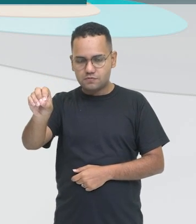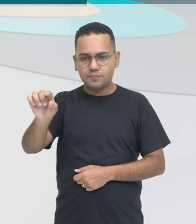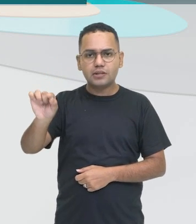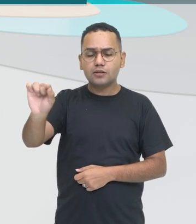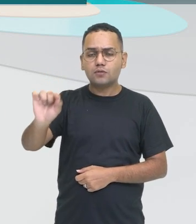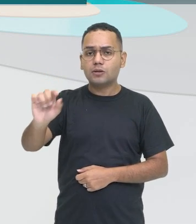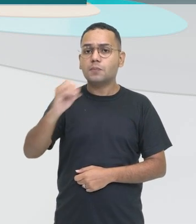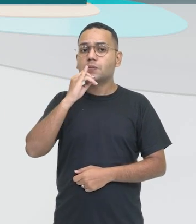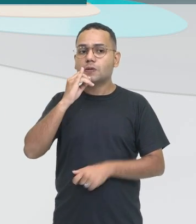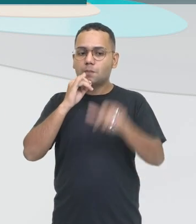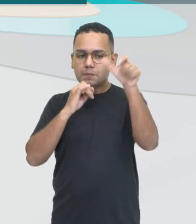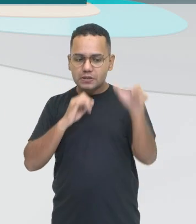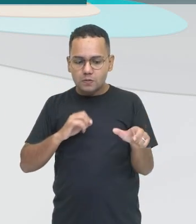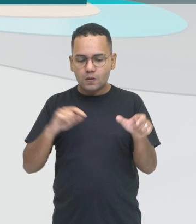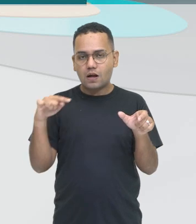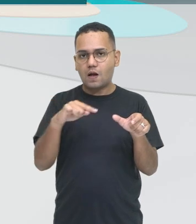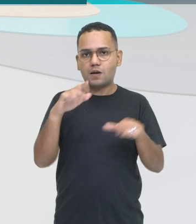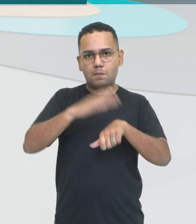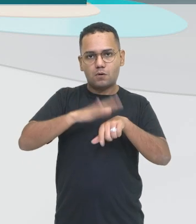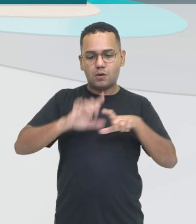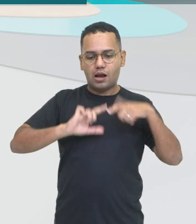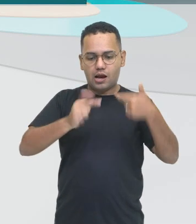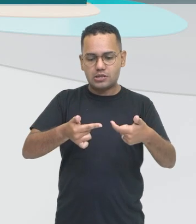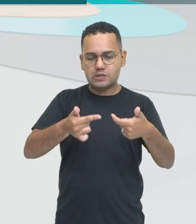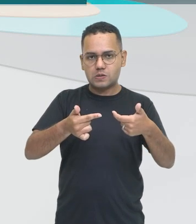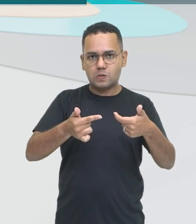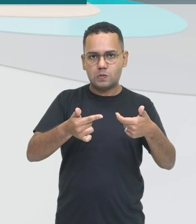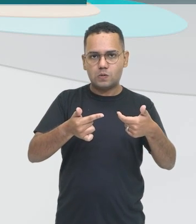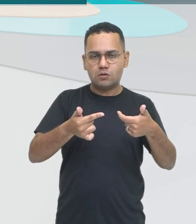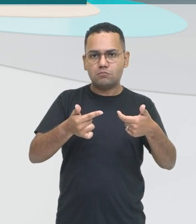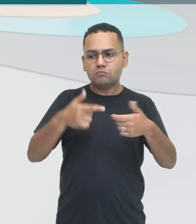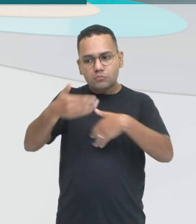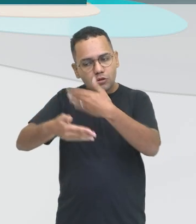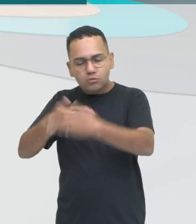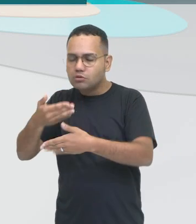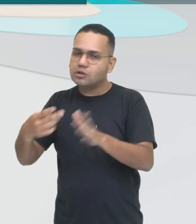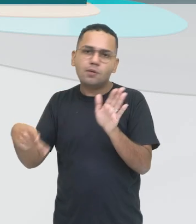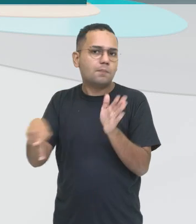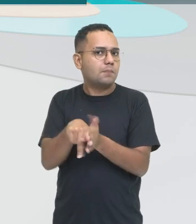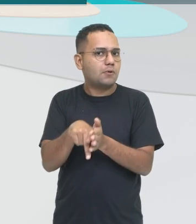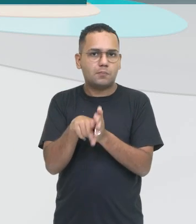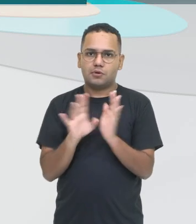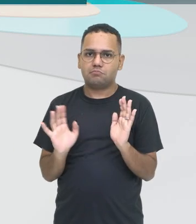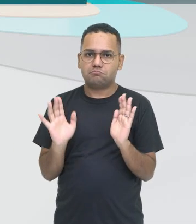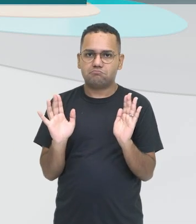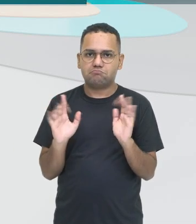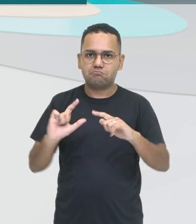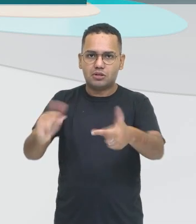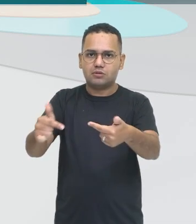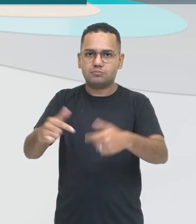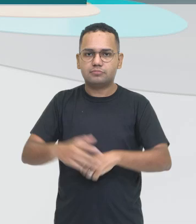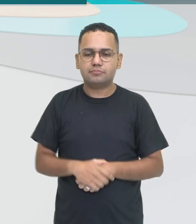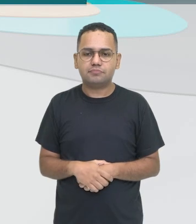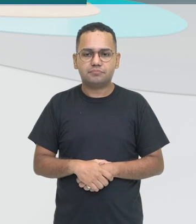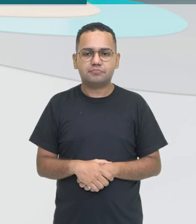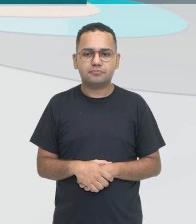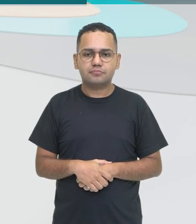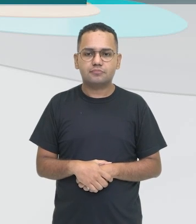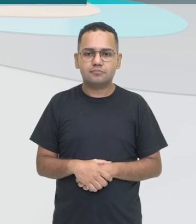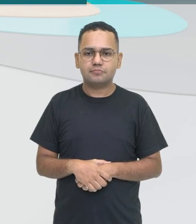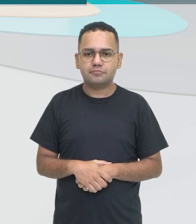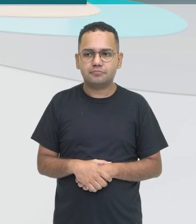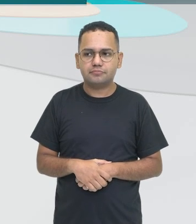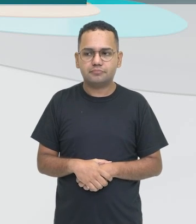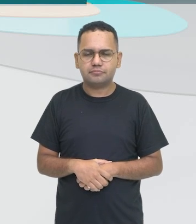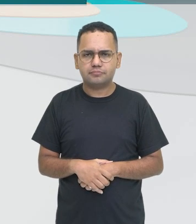ação, que é o sujeito, né? É essa pessoa que vai receber essa ação. Então, ele faz a ação e ele recebe. Então, é pronome reflexivo.